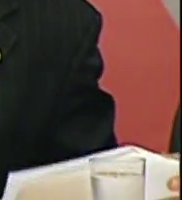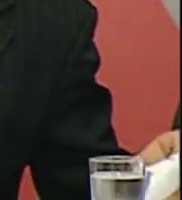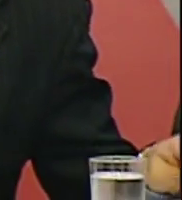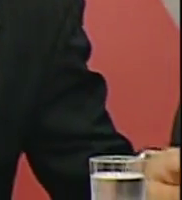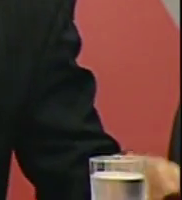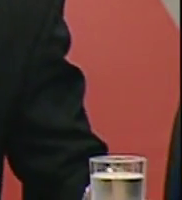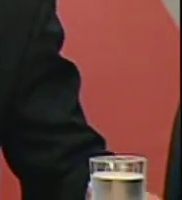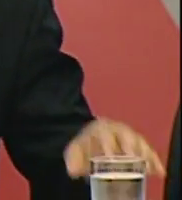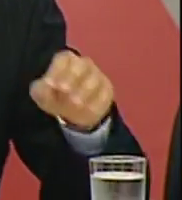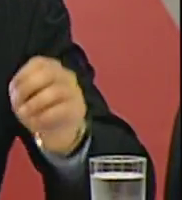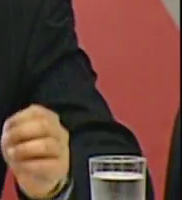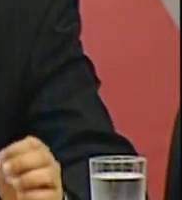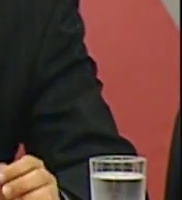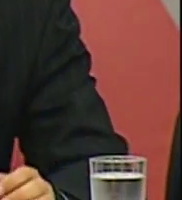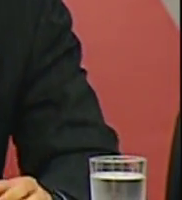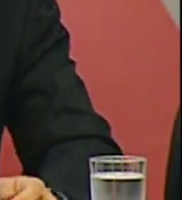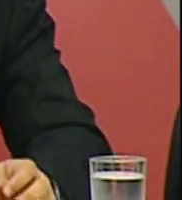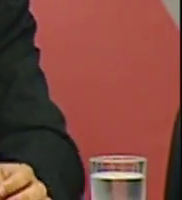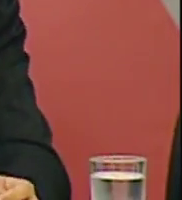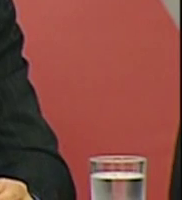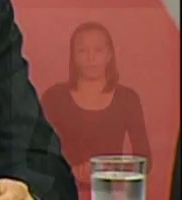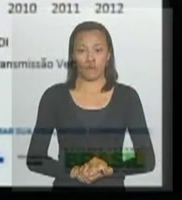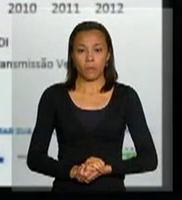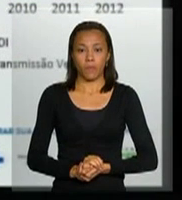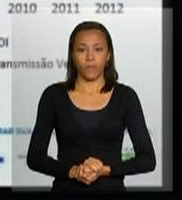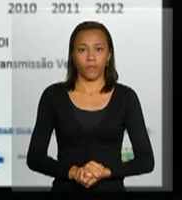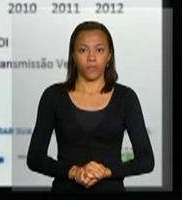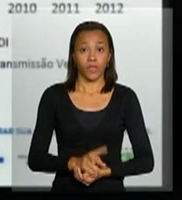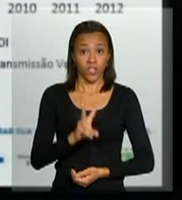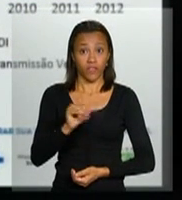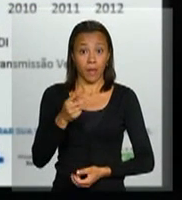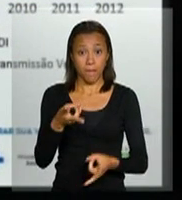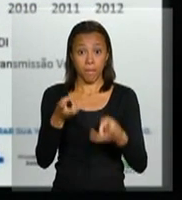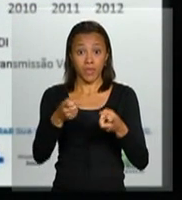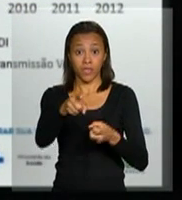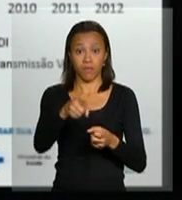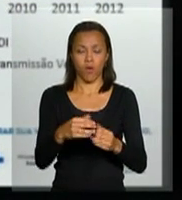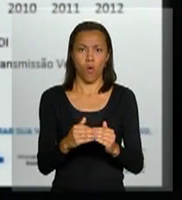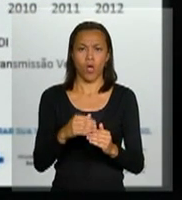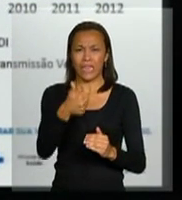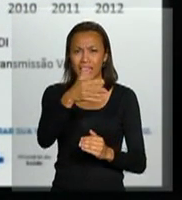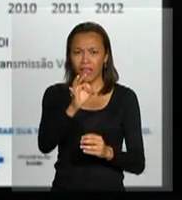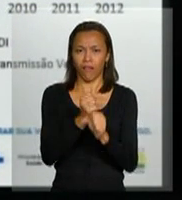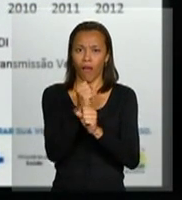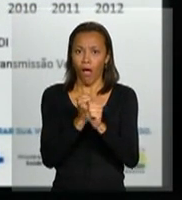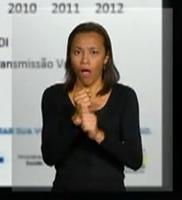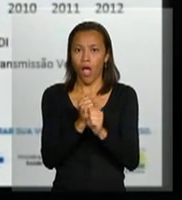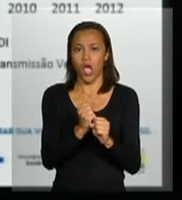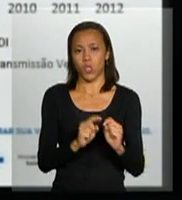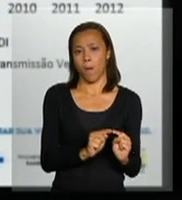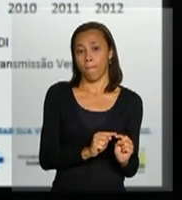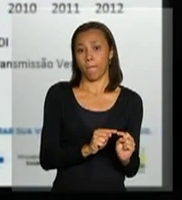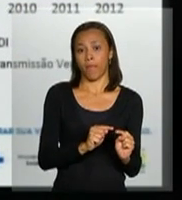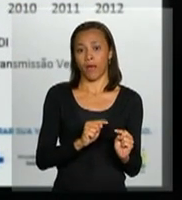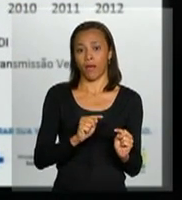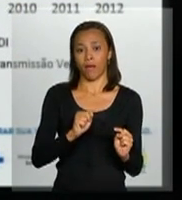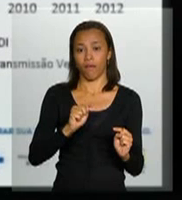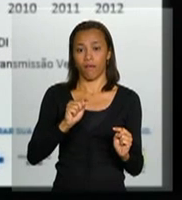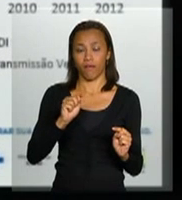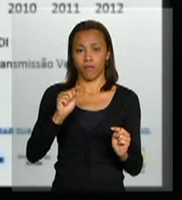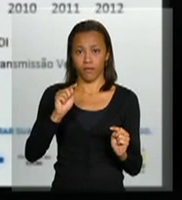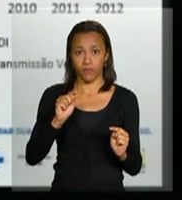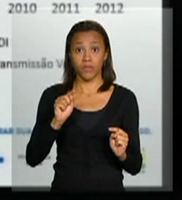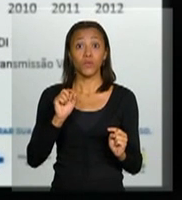É aí. Nós vamos percebendo um crescimento nos últimos dez anos da participação